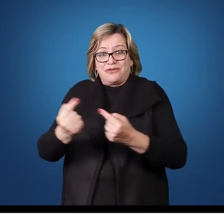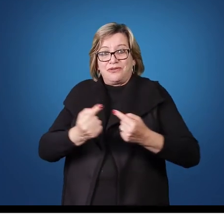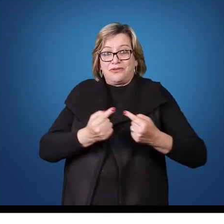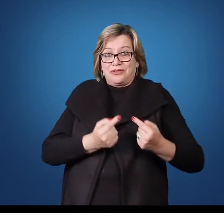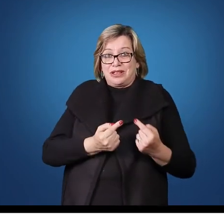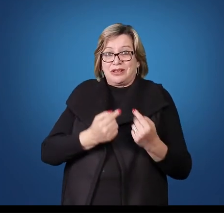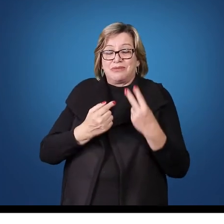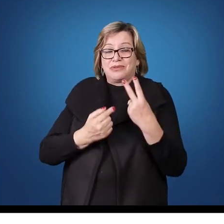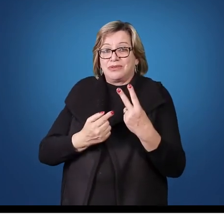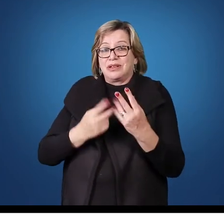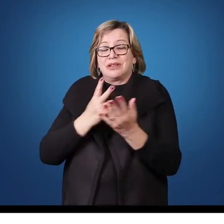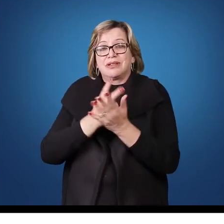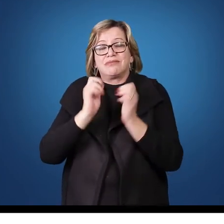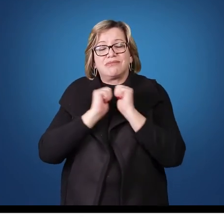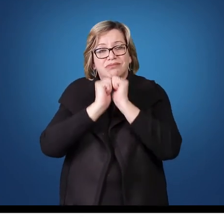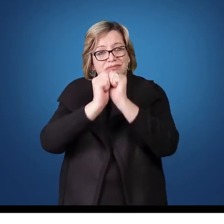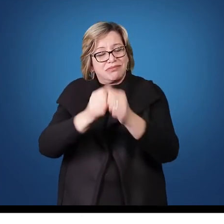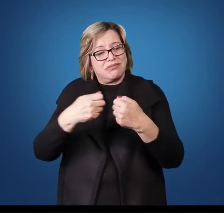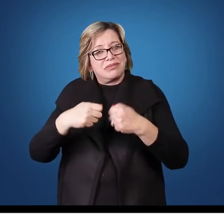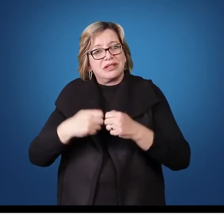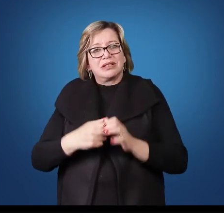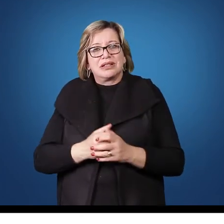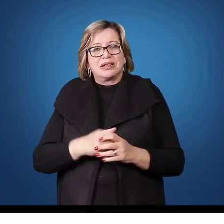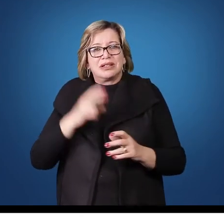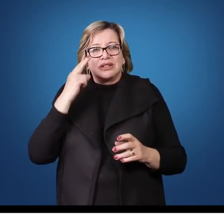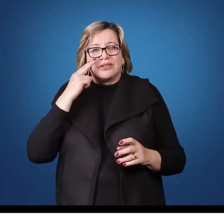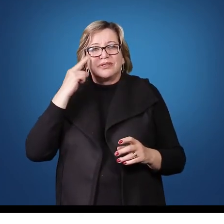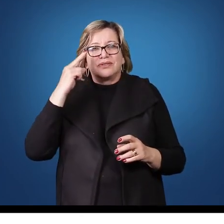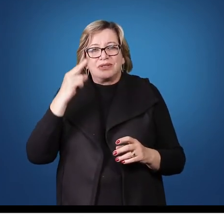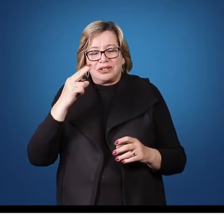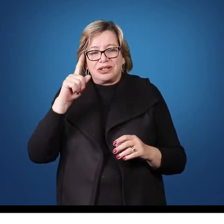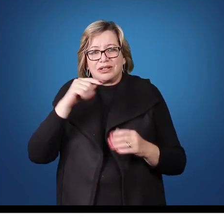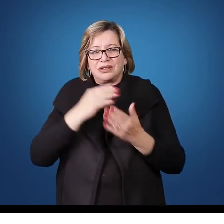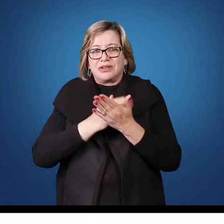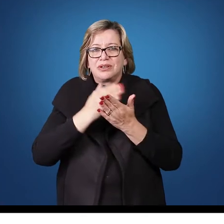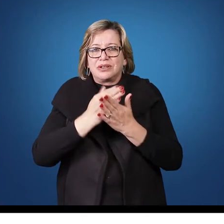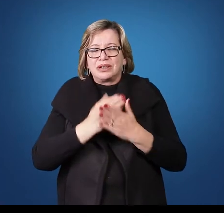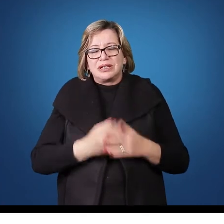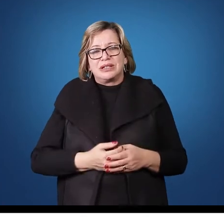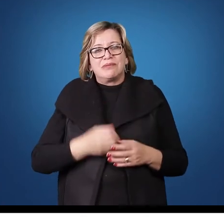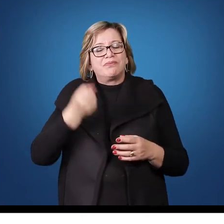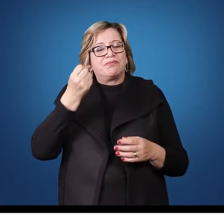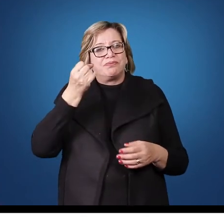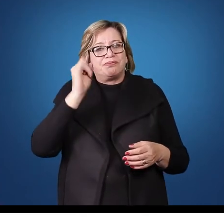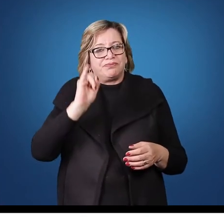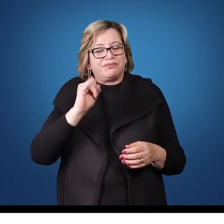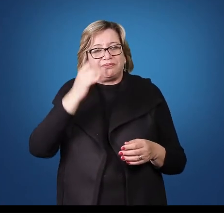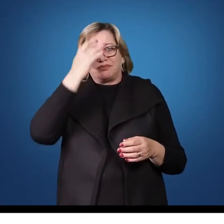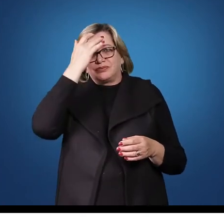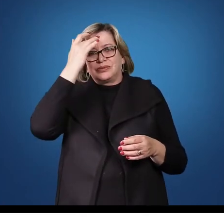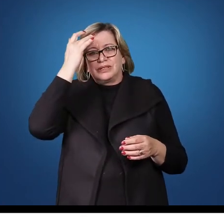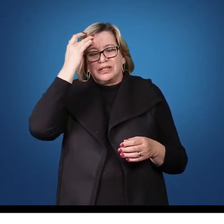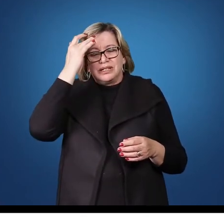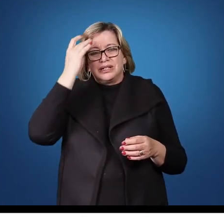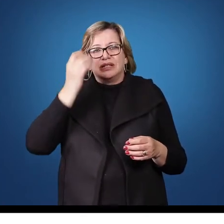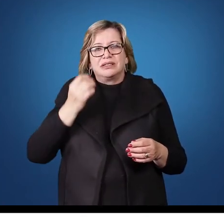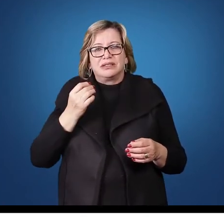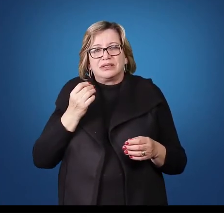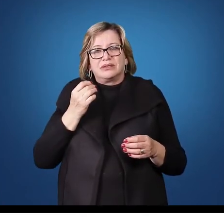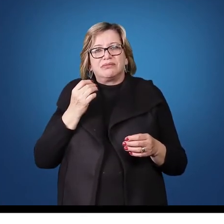você tem que acompanhar junto. Certo? Então essa é uma posição inicial. Caso a levantadora esteja